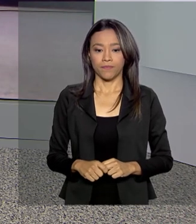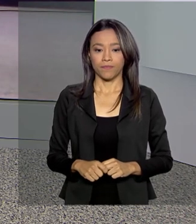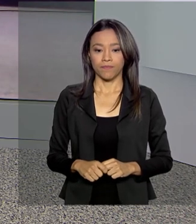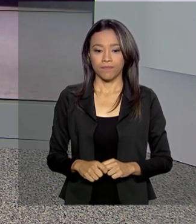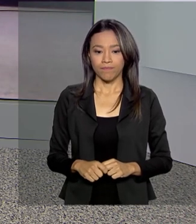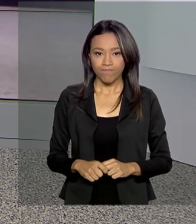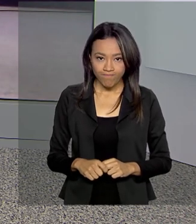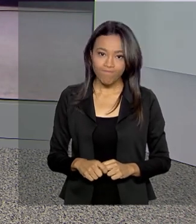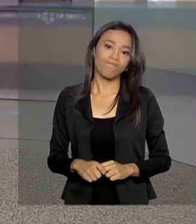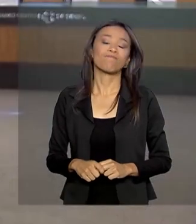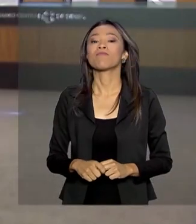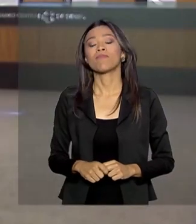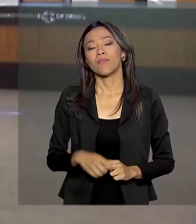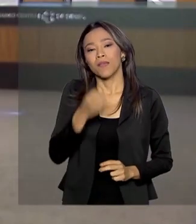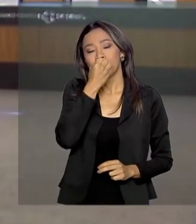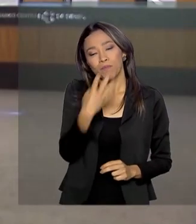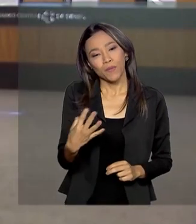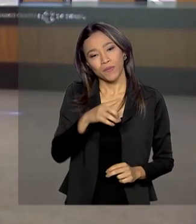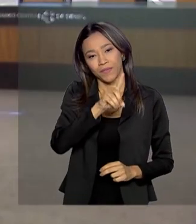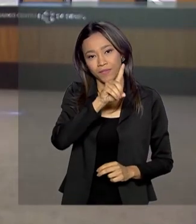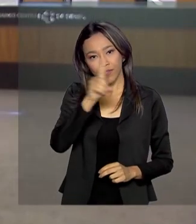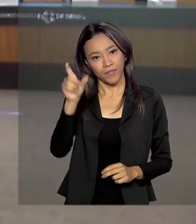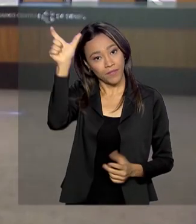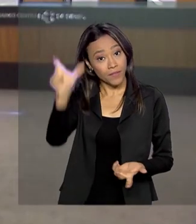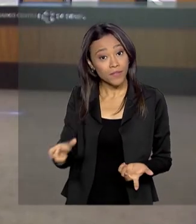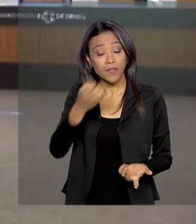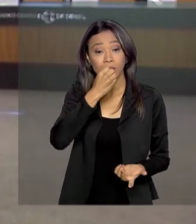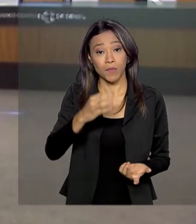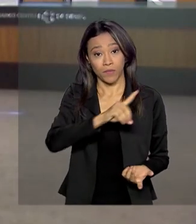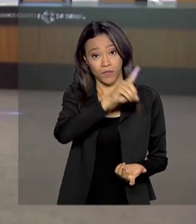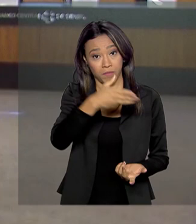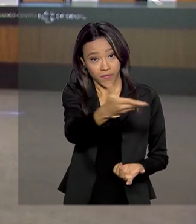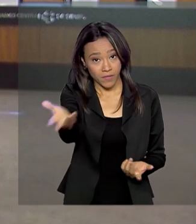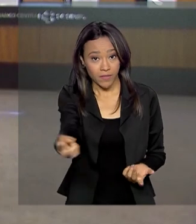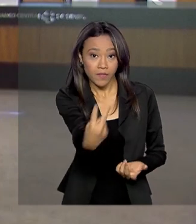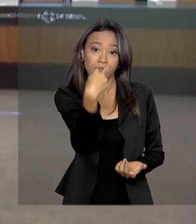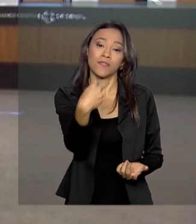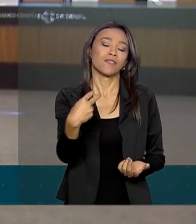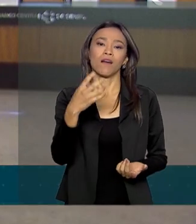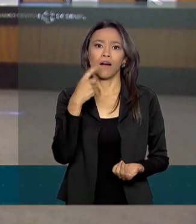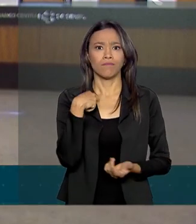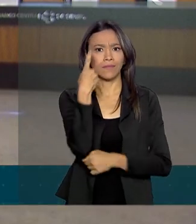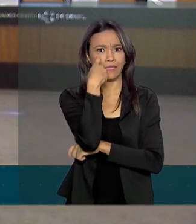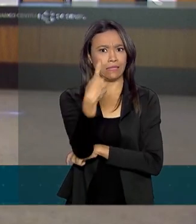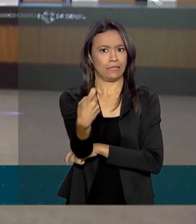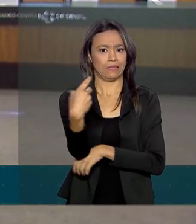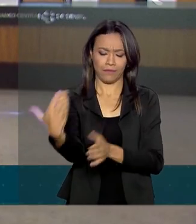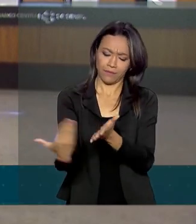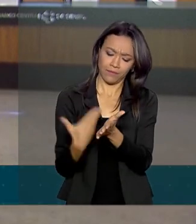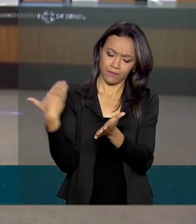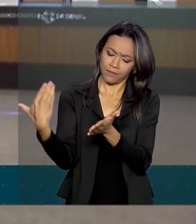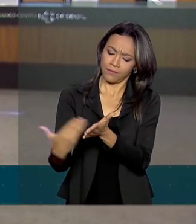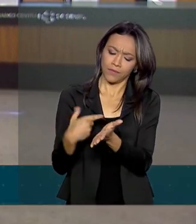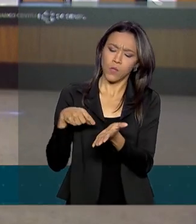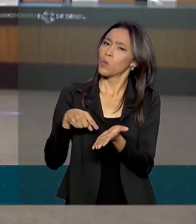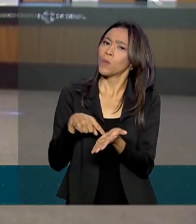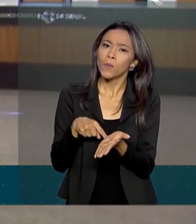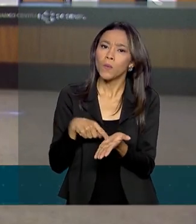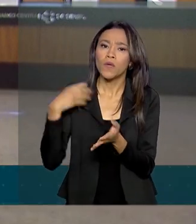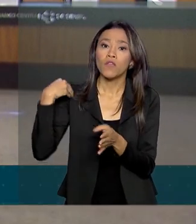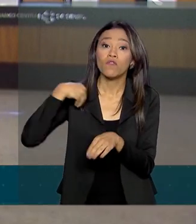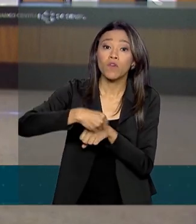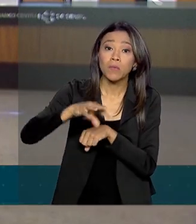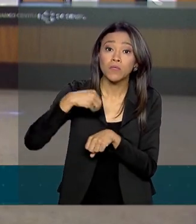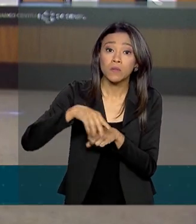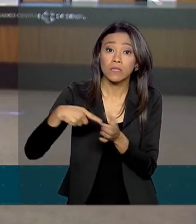Olá, Mara. Bom dia para você, bom dia para você que acompanha a TV Brasil. Olha só, veja que interessante essa cartilha. Ela traz informações muito